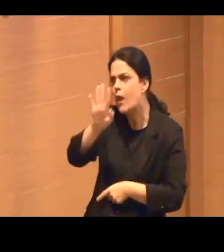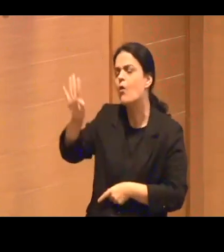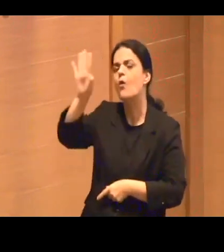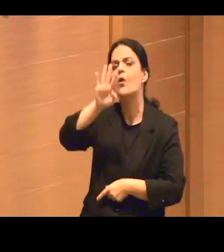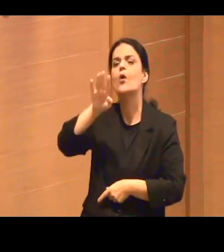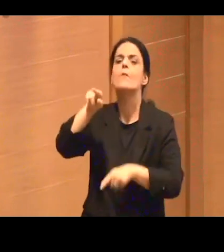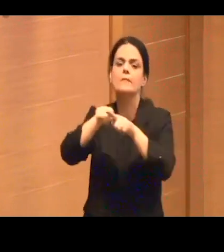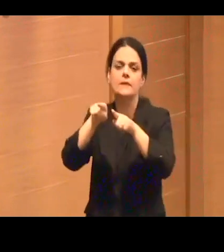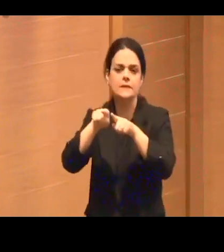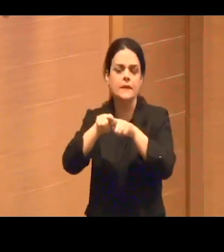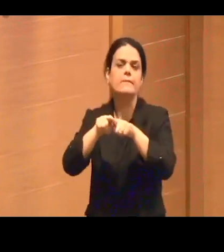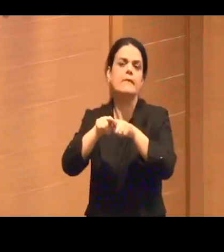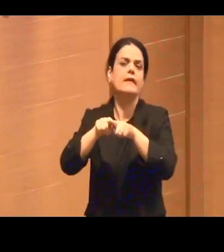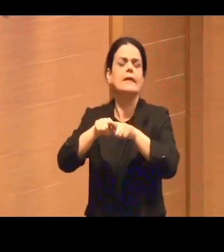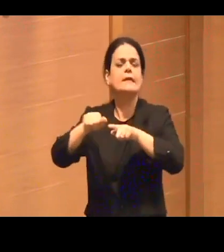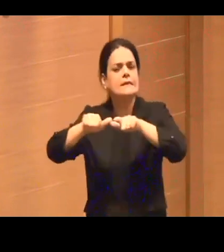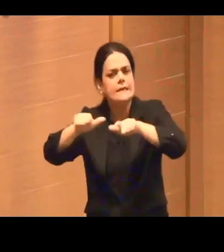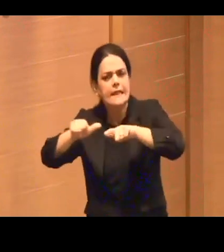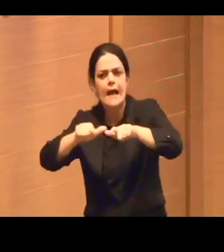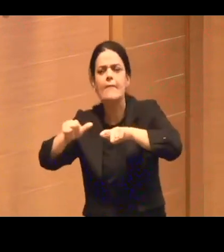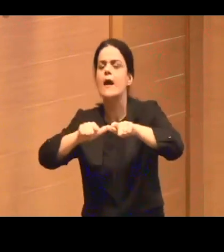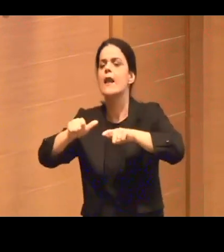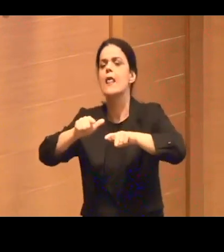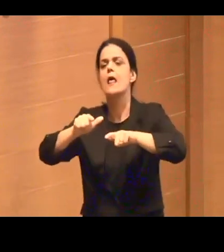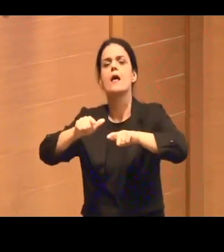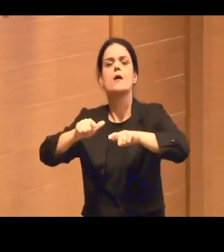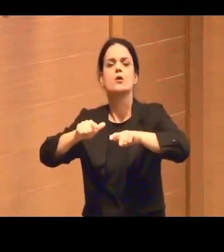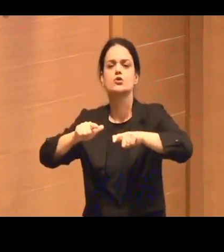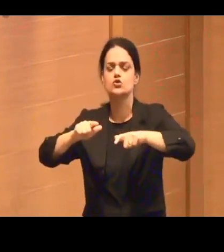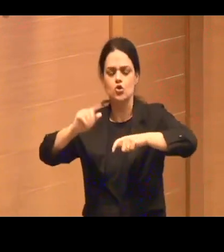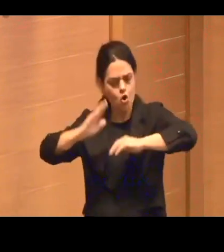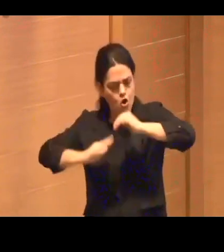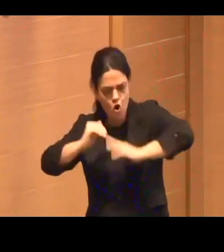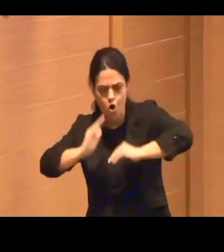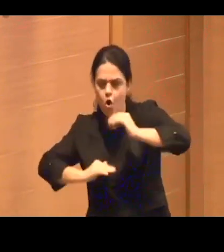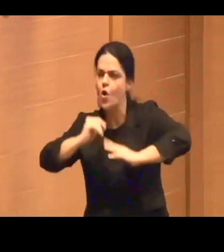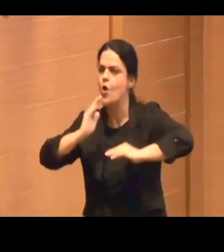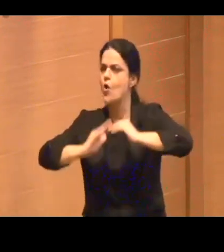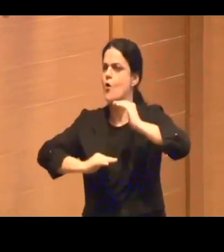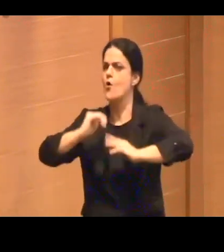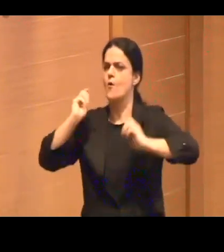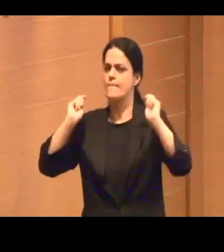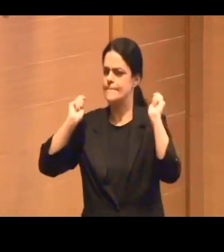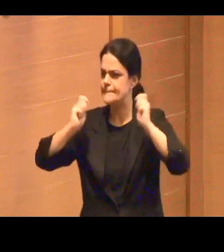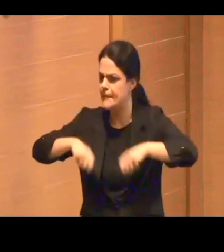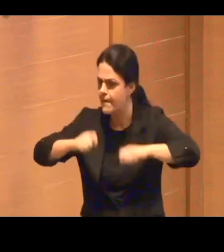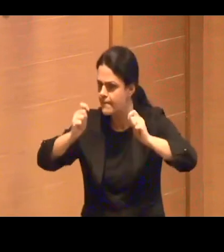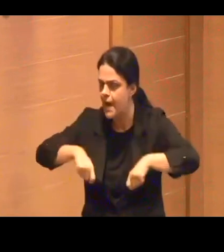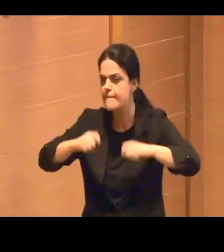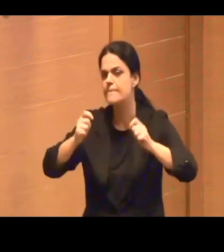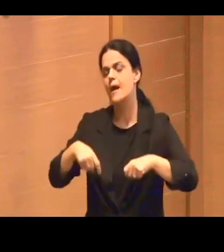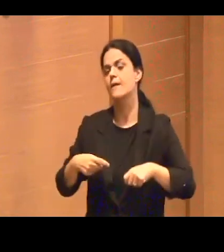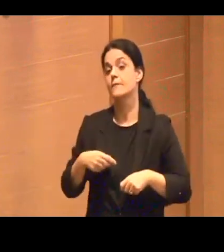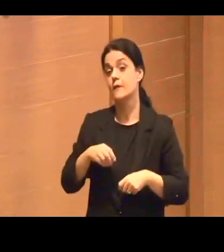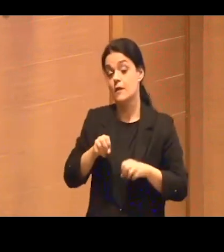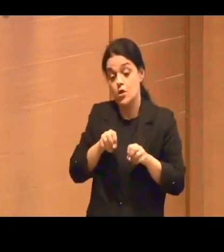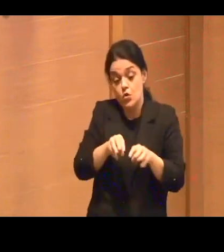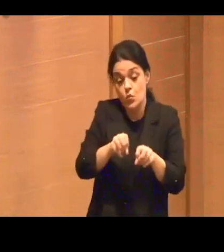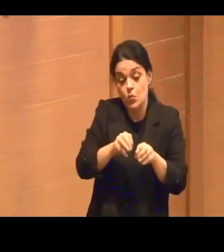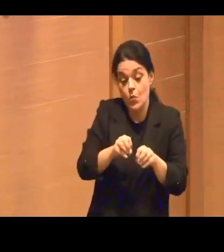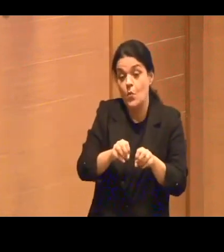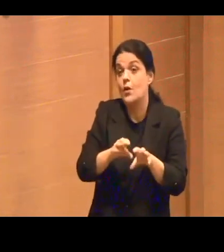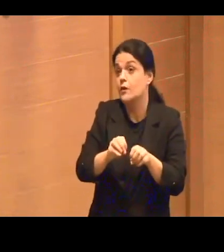gosto dessas coisas, mas estão aí trabalhando para como os educadores passam a se apropriar. a mais disso, faltou uma coisinha aqui.